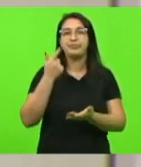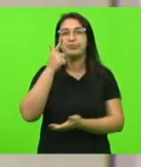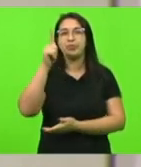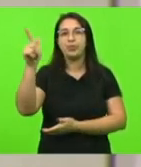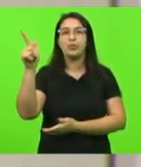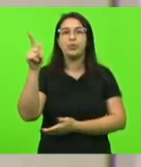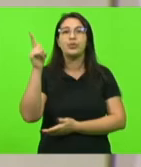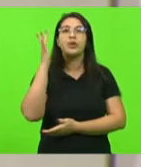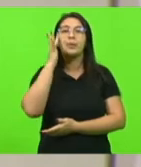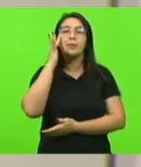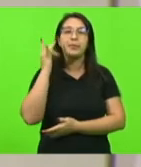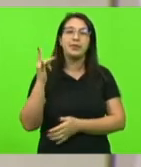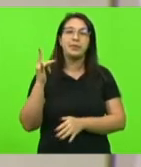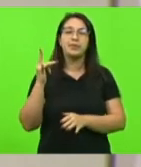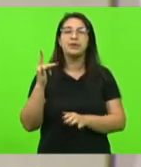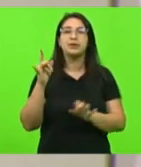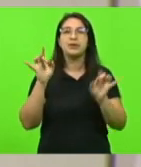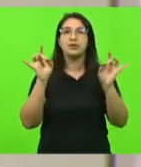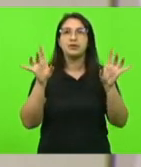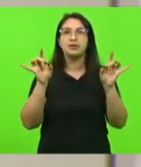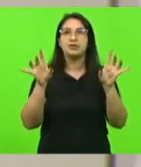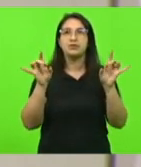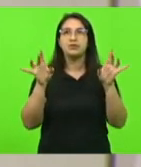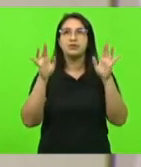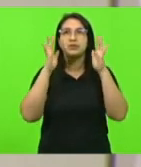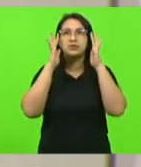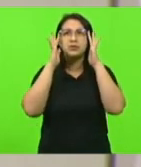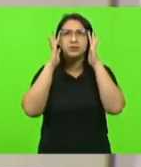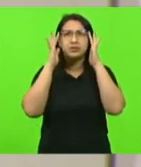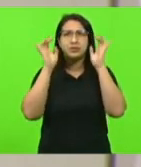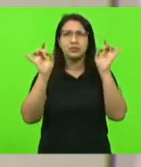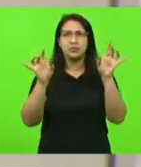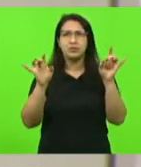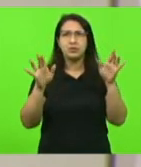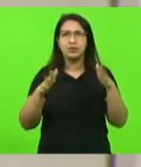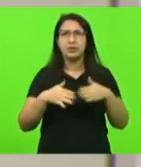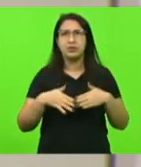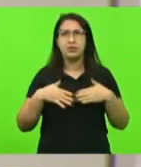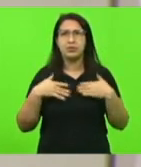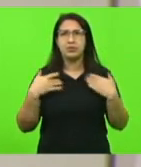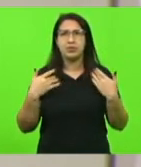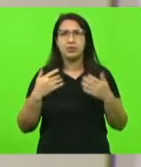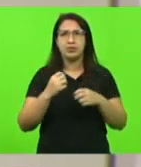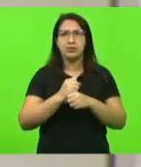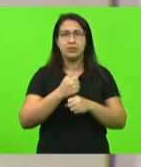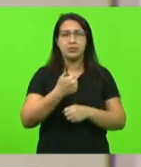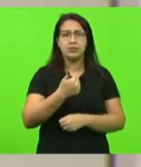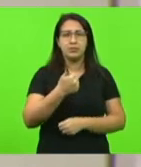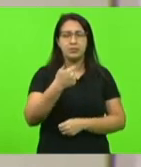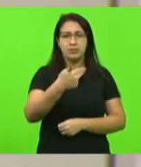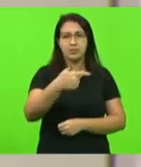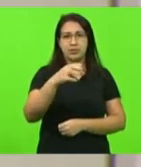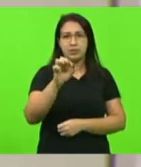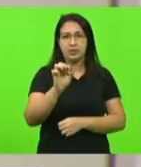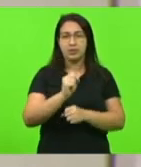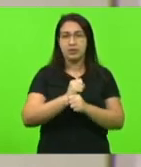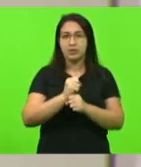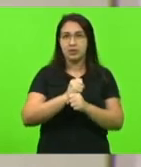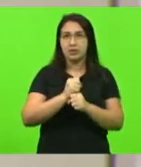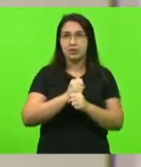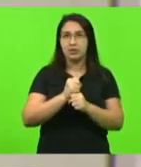outra especial em homenagem aos 70 anos do